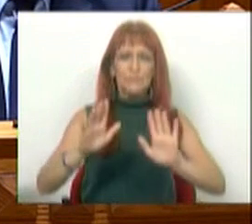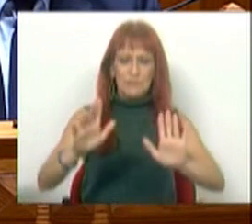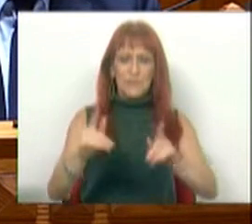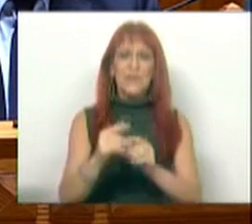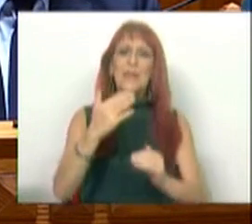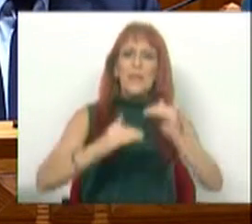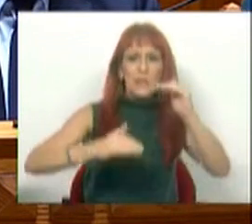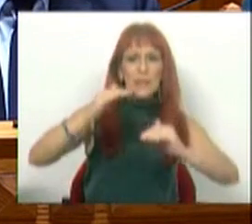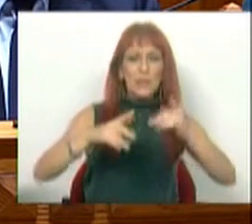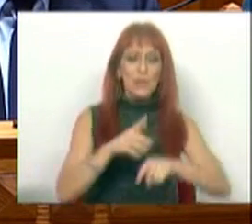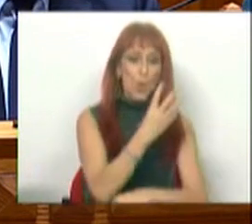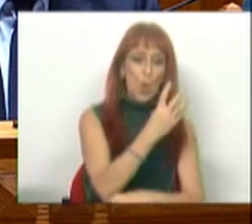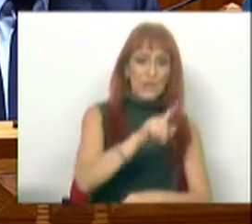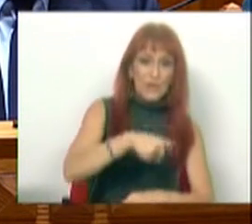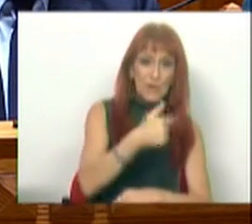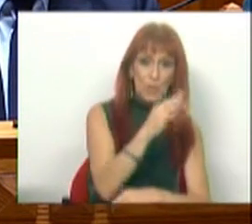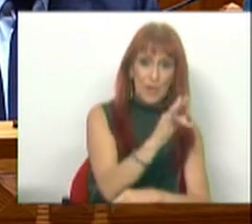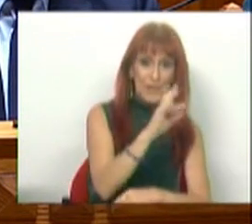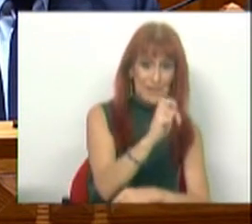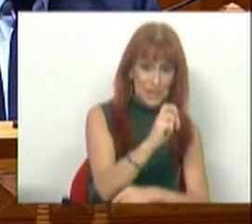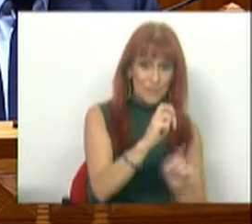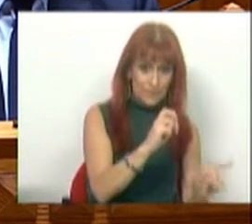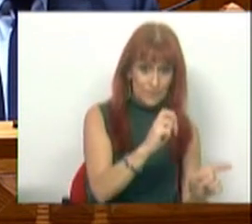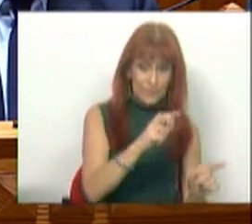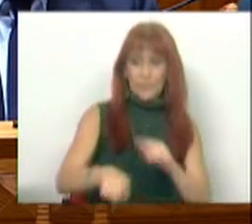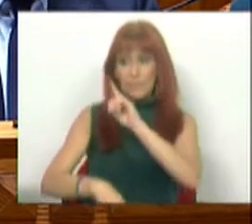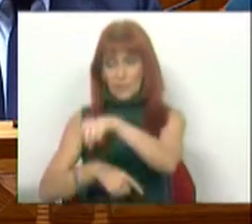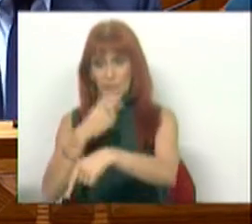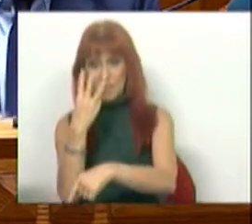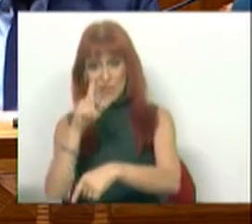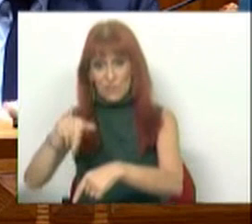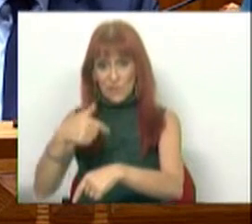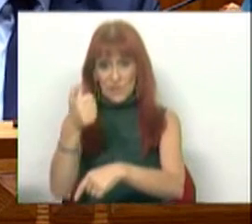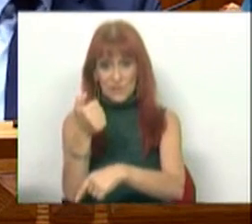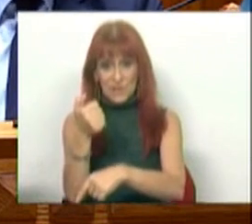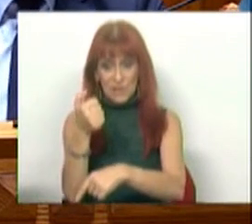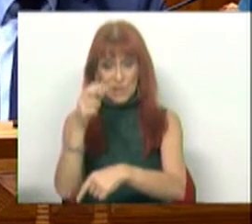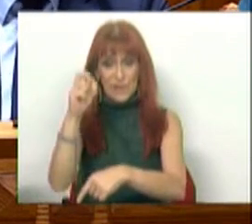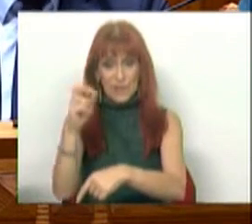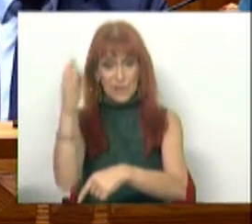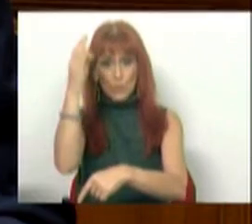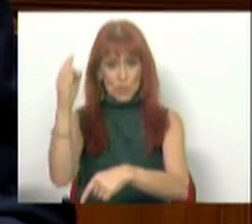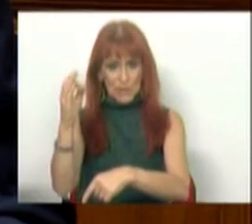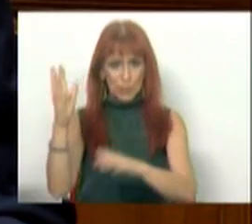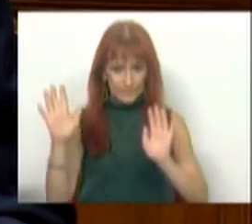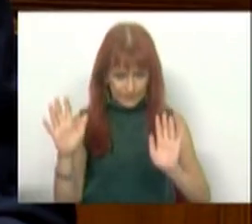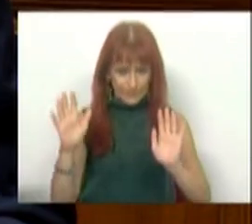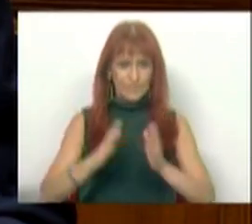variarão entre 4,43% e 3,53%.